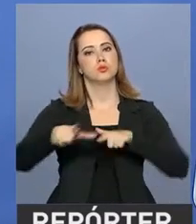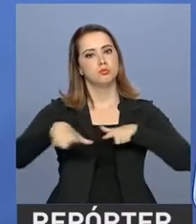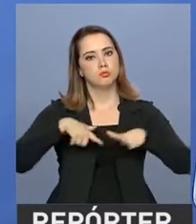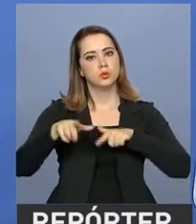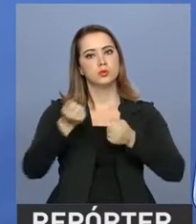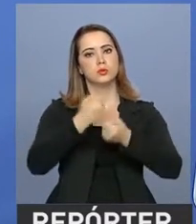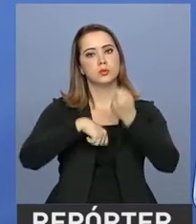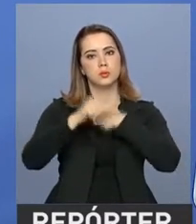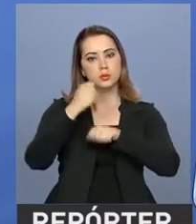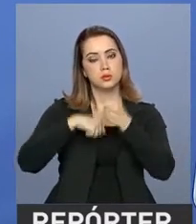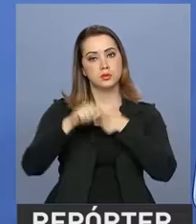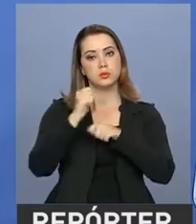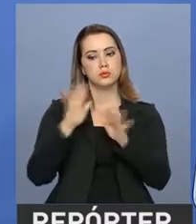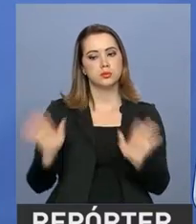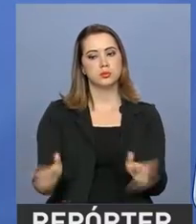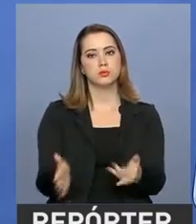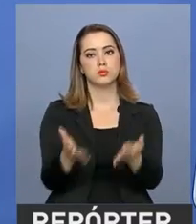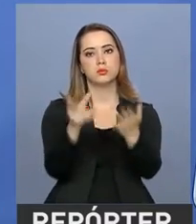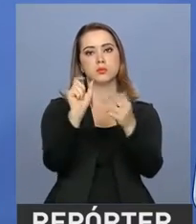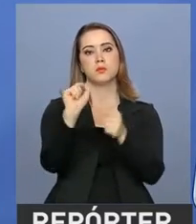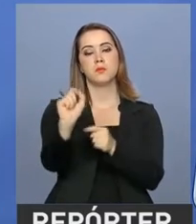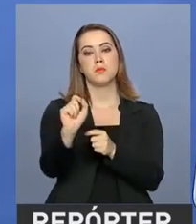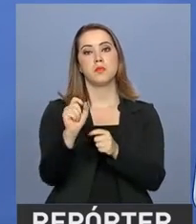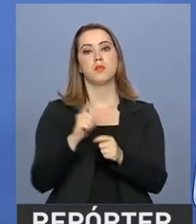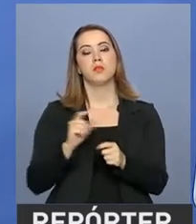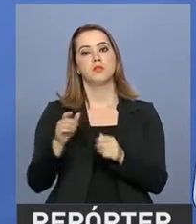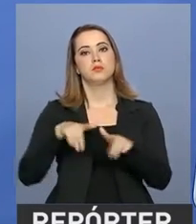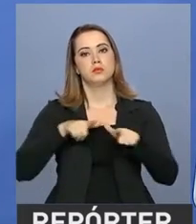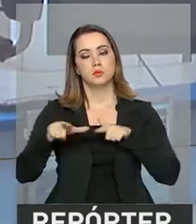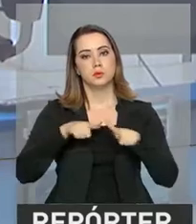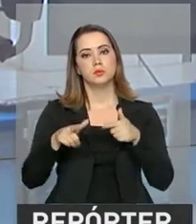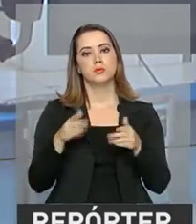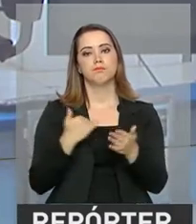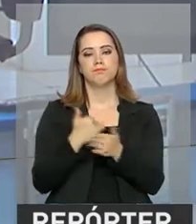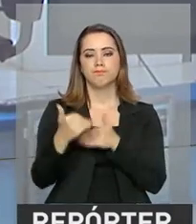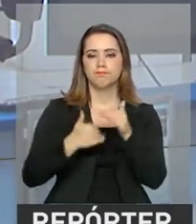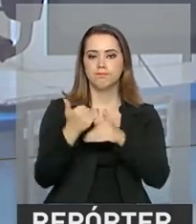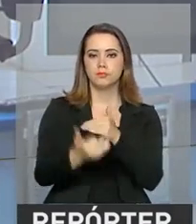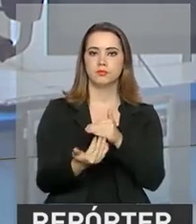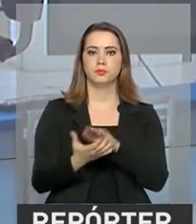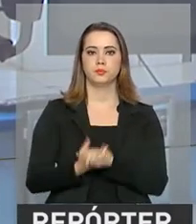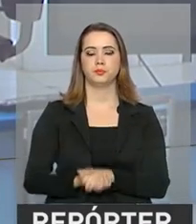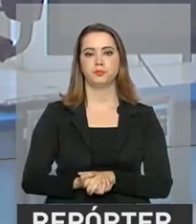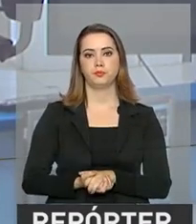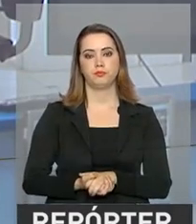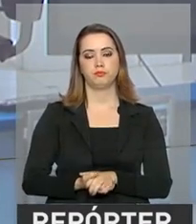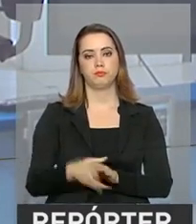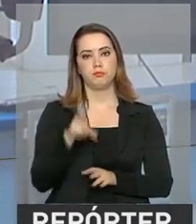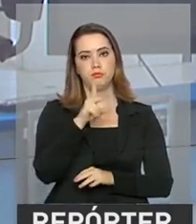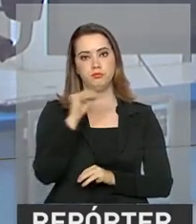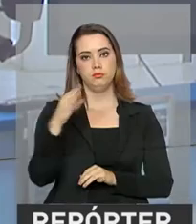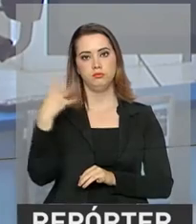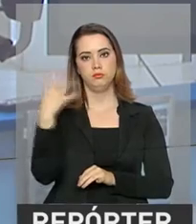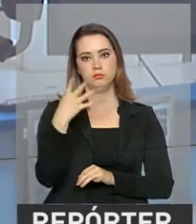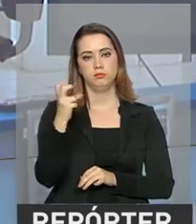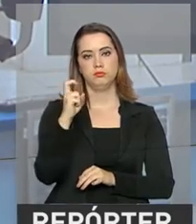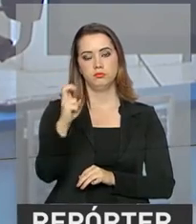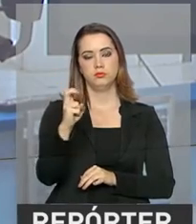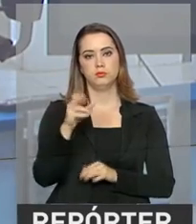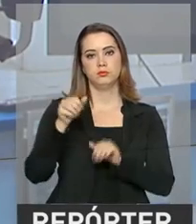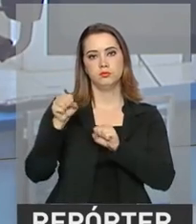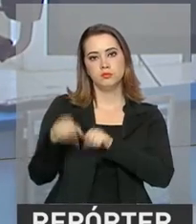econômica, incentivar a atividade econômica e preservar empregos. Nos dias 4 e 5 de setembro, será